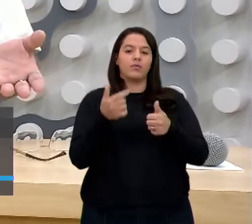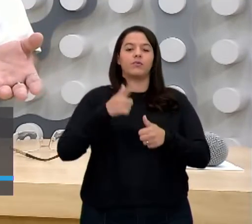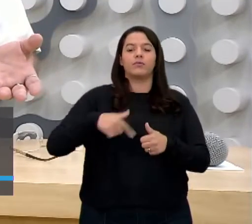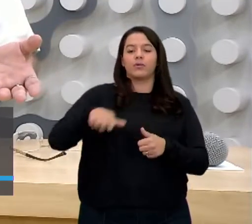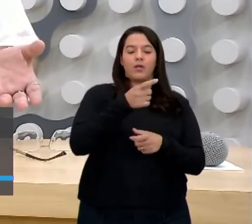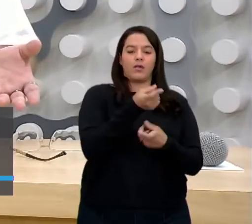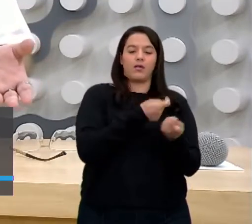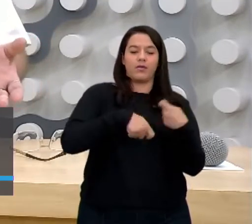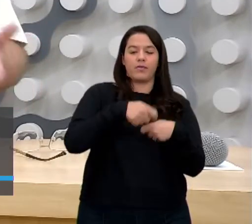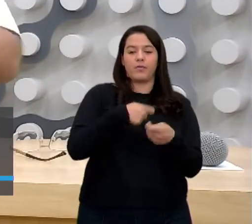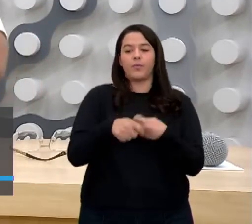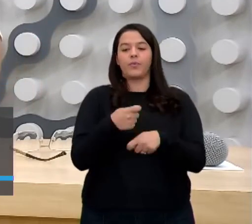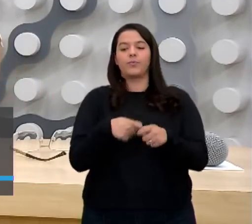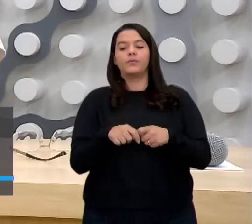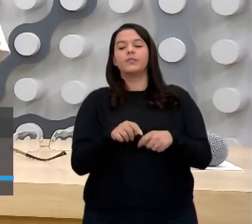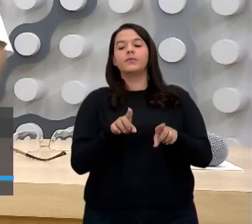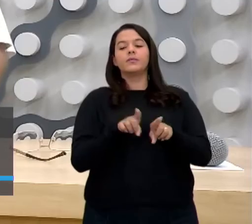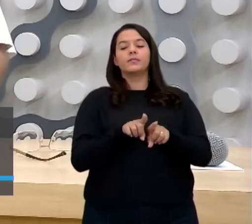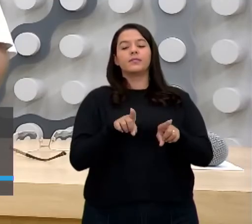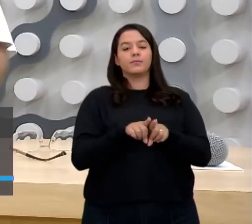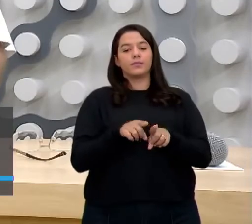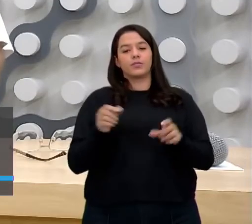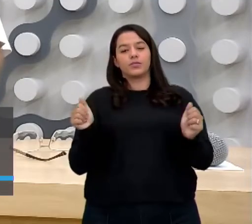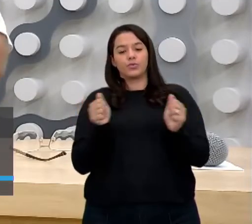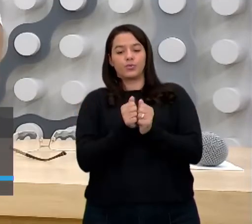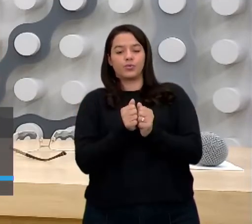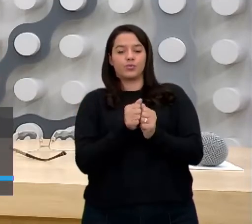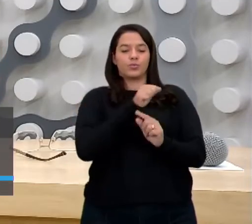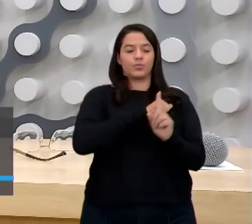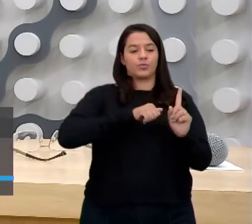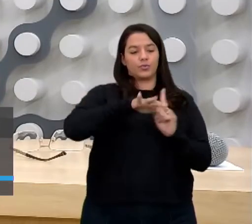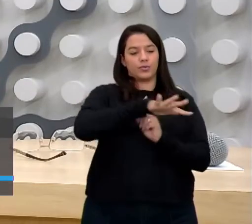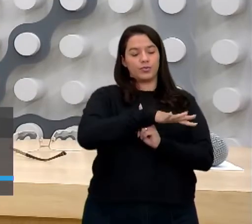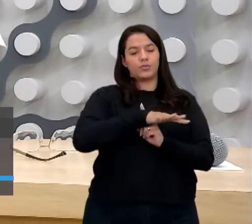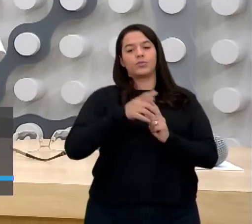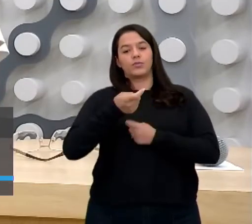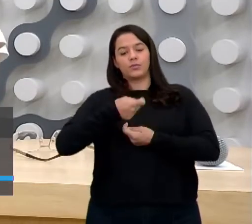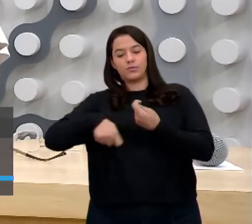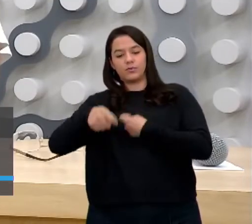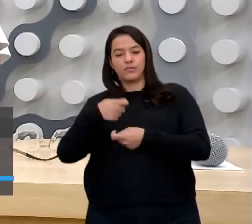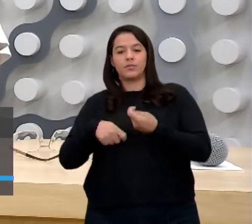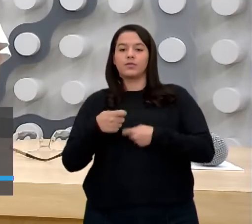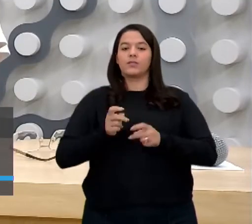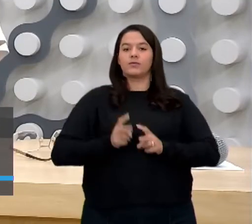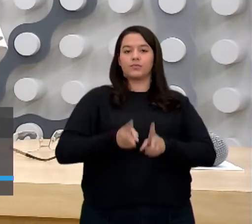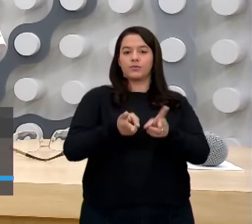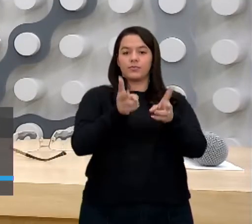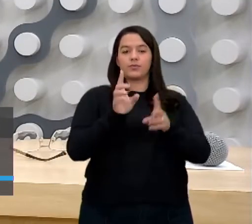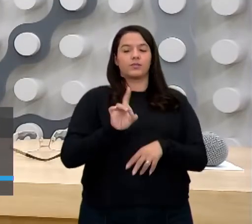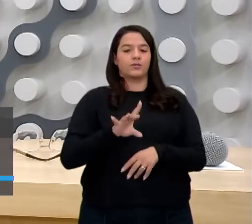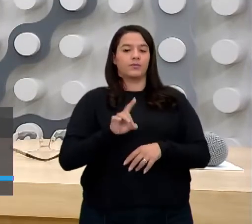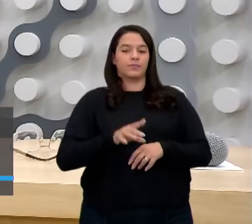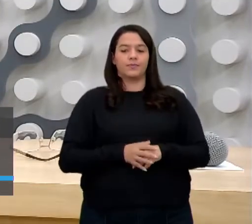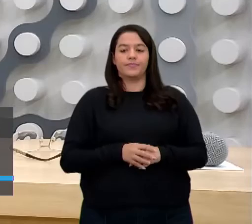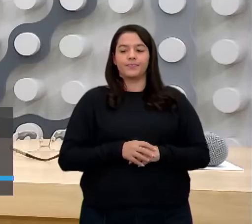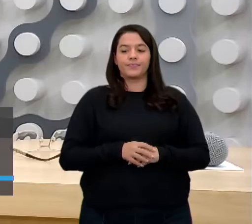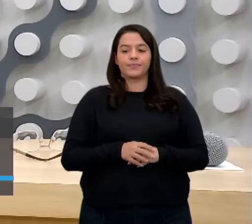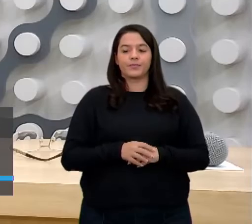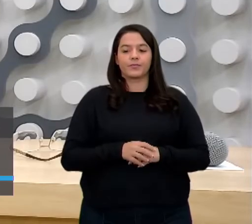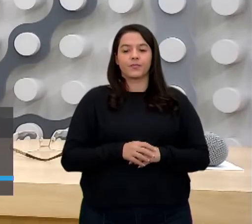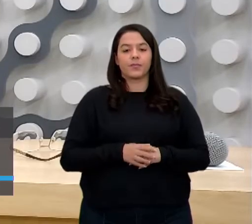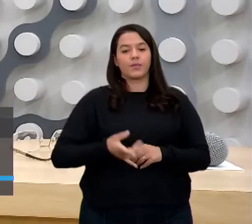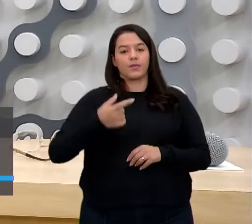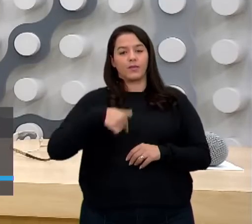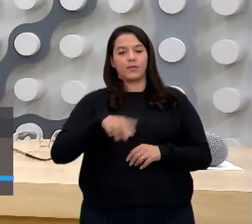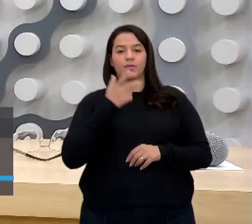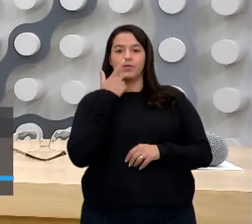econômica e aí juntar o sócio econômico e, logicamente, eles poderem andar com as próprias pernas. Então, quando a gente fala em